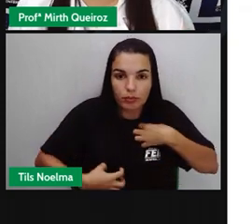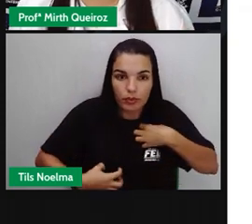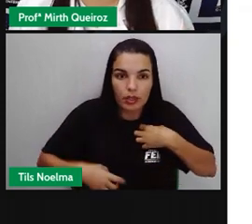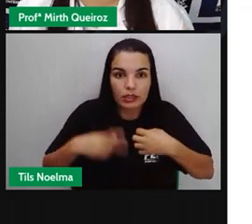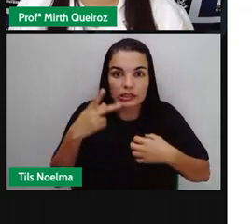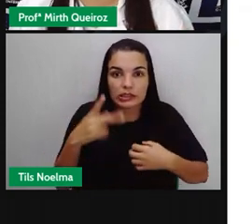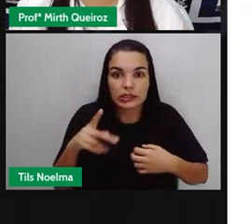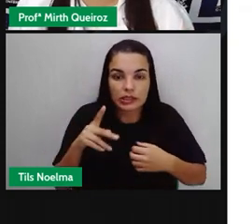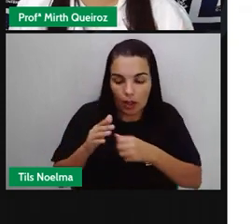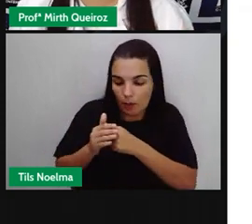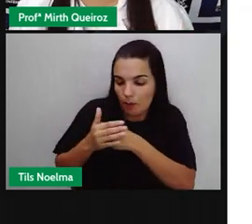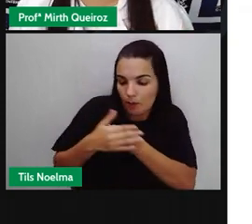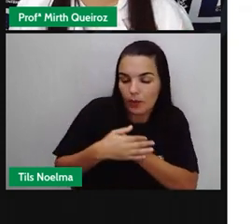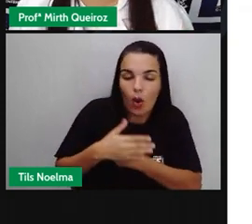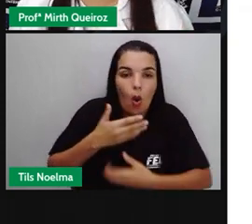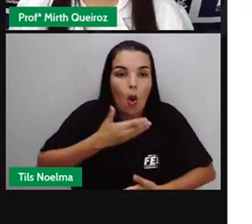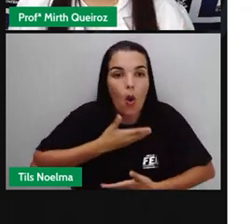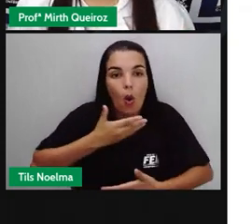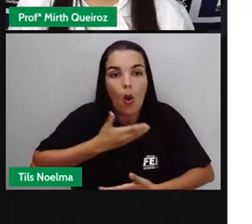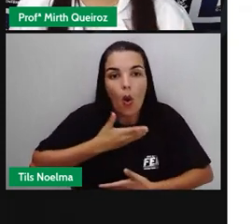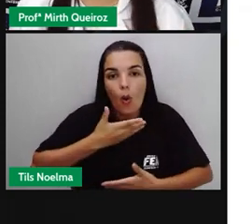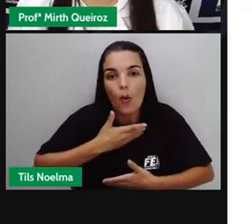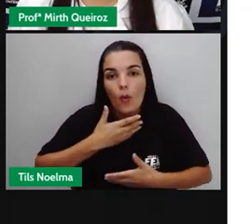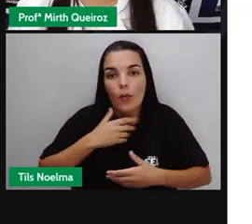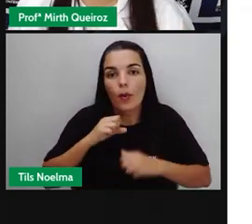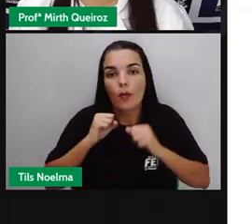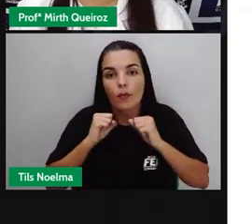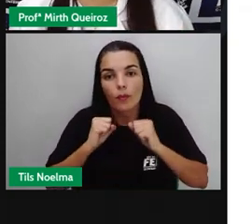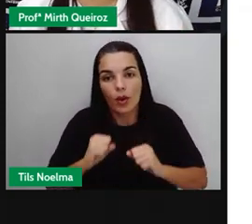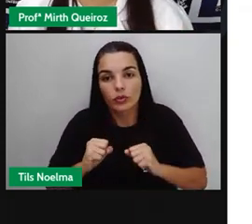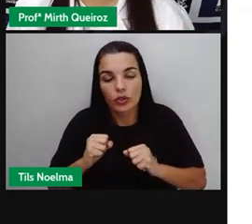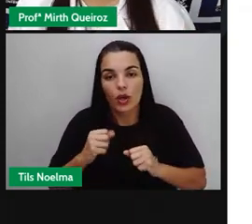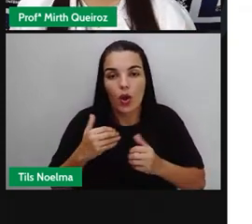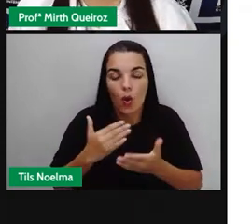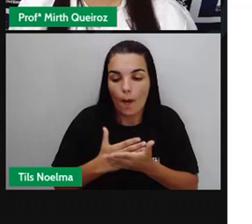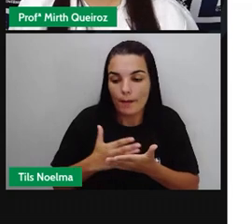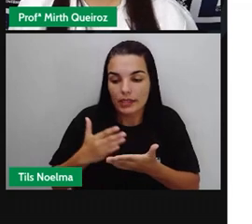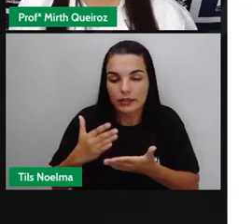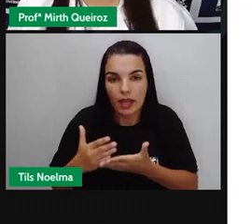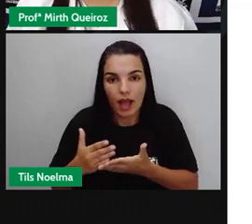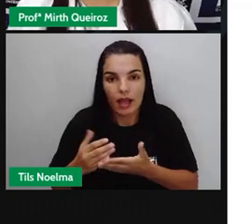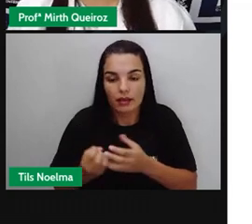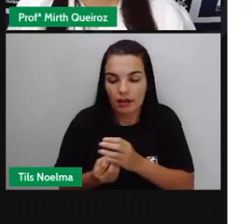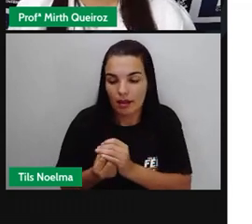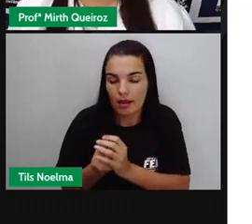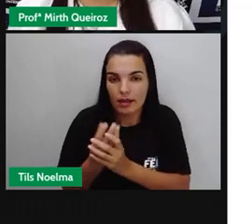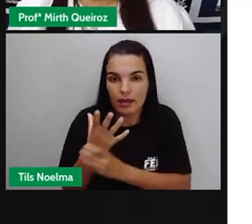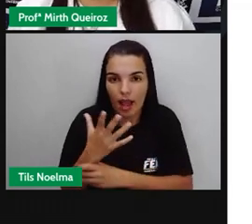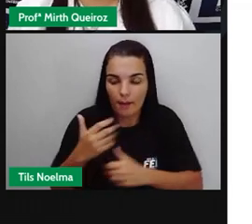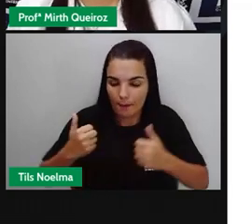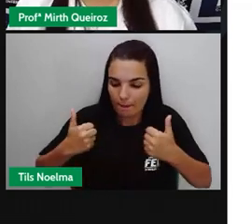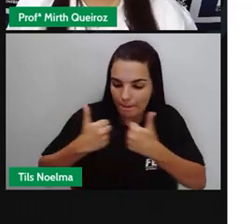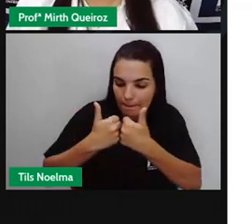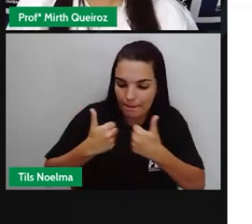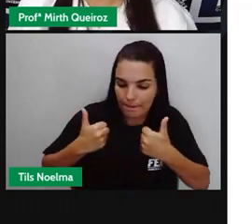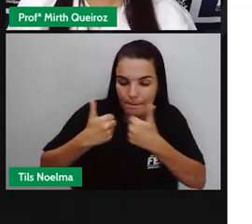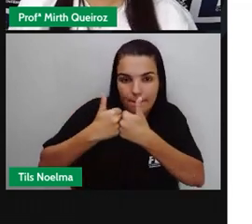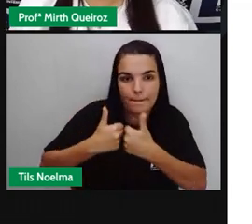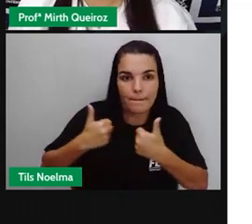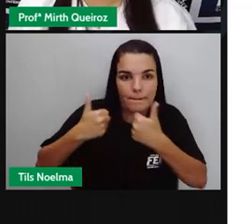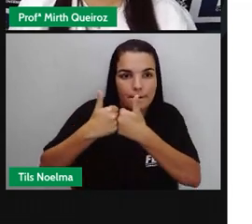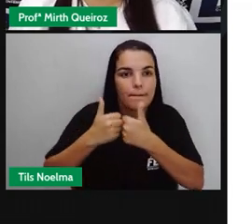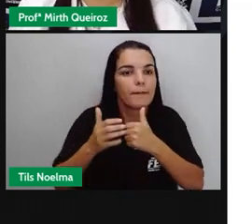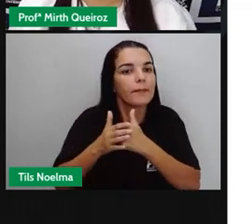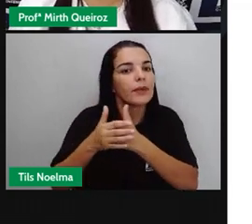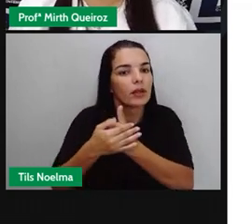sistema de defesa, o sistema imunológico, comece a produzir anticorpos contra aquele vírus, né? Então, era uma